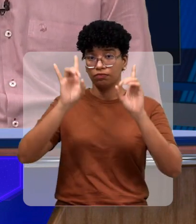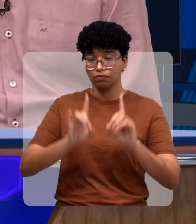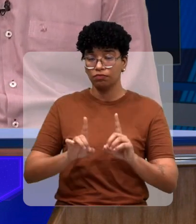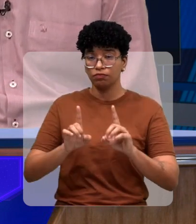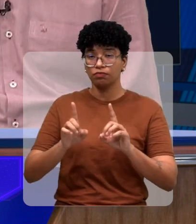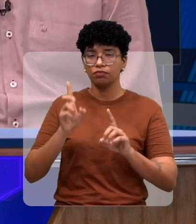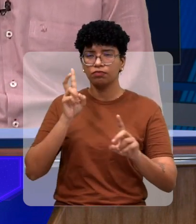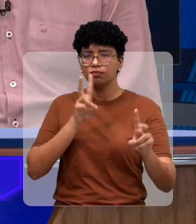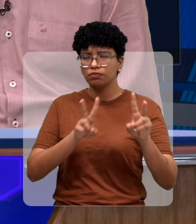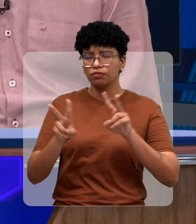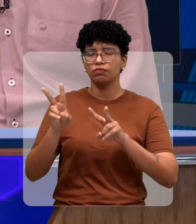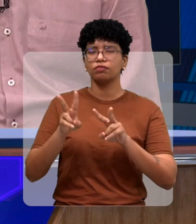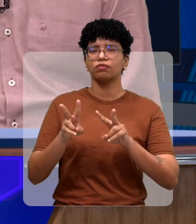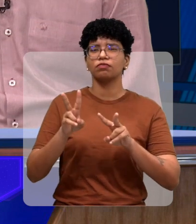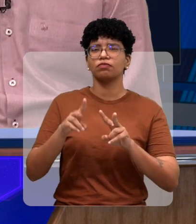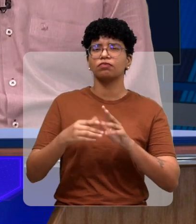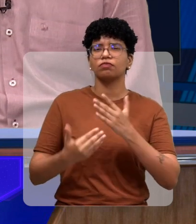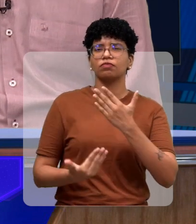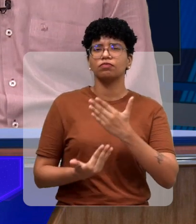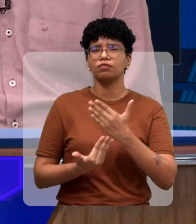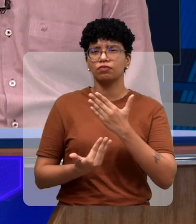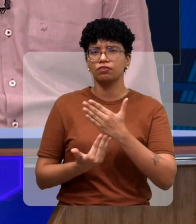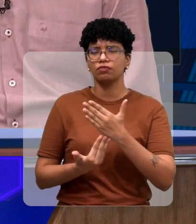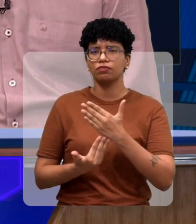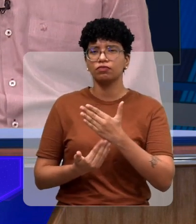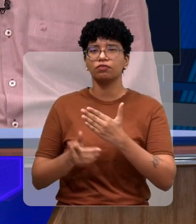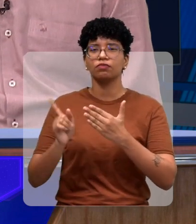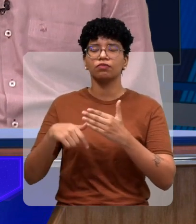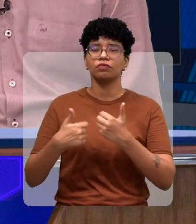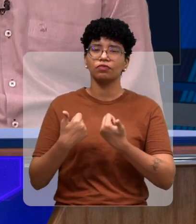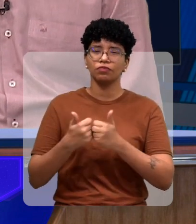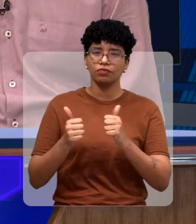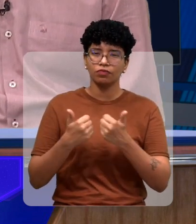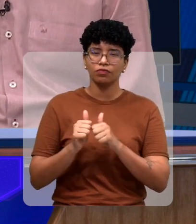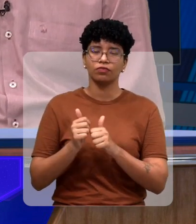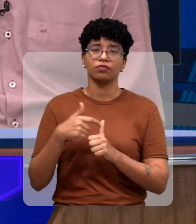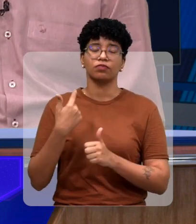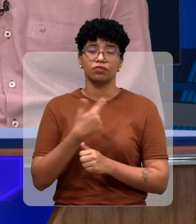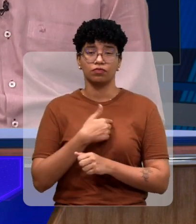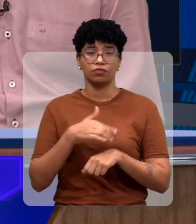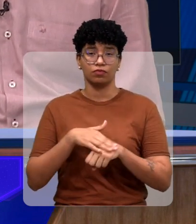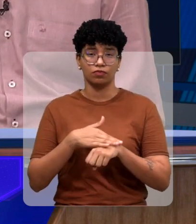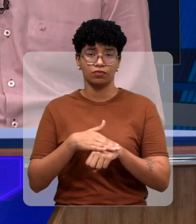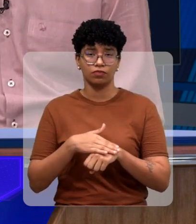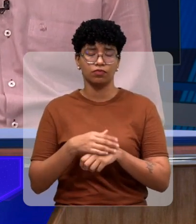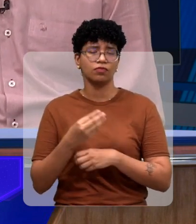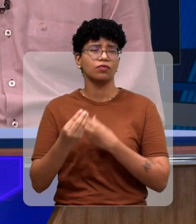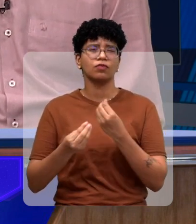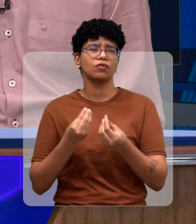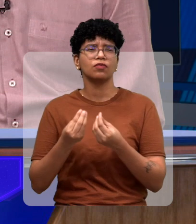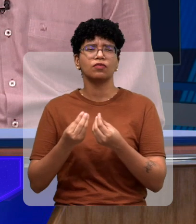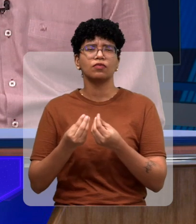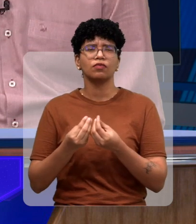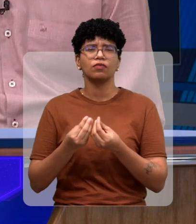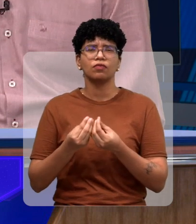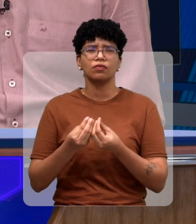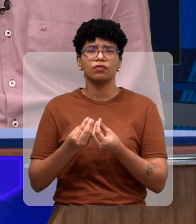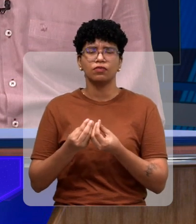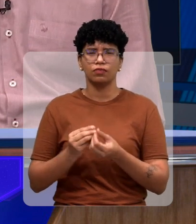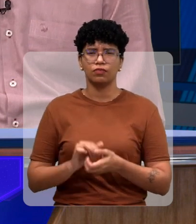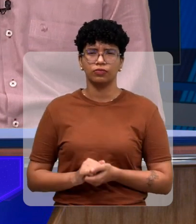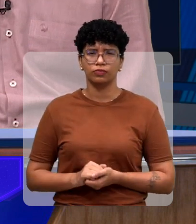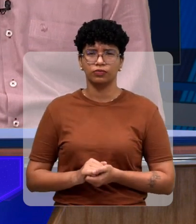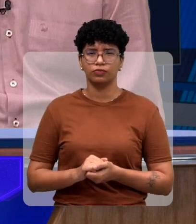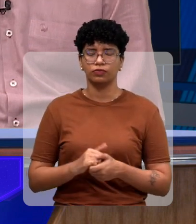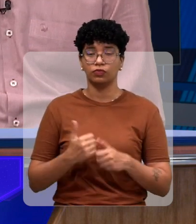deficiência visual em Timon, né? Foi exatamente o transporte coletivo que a gente falou agora há pouco. Como é que está essa briga aí? De